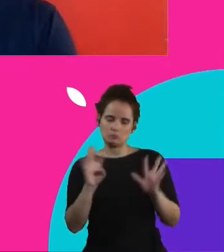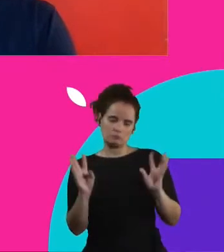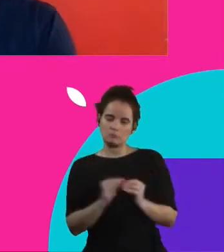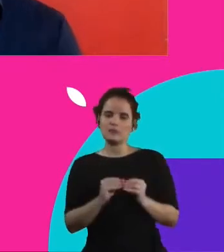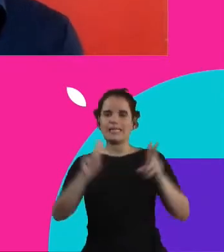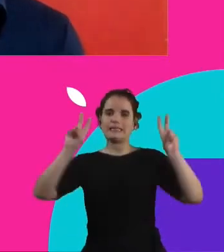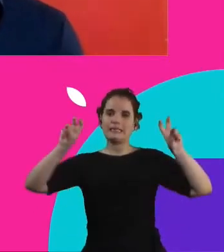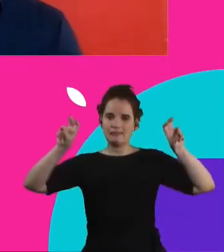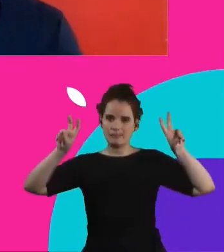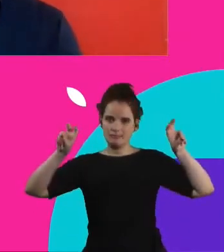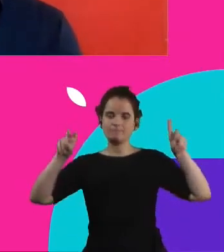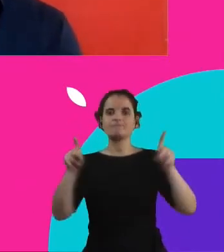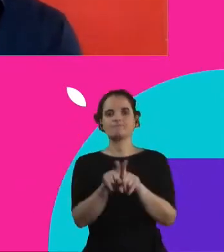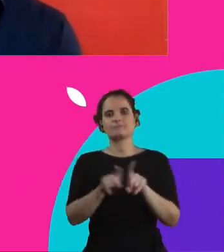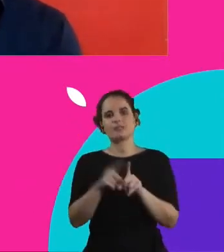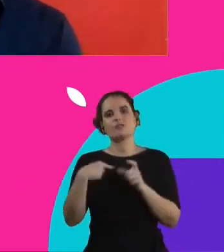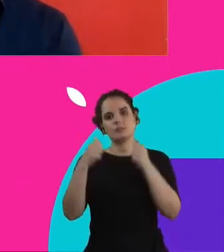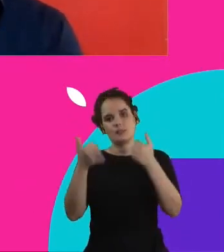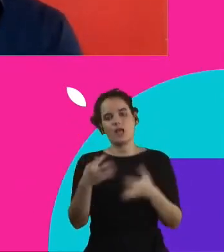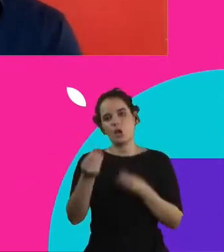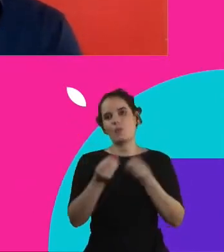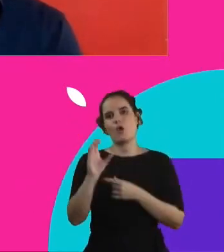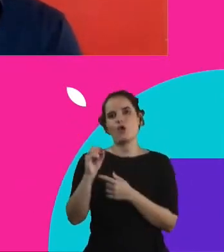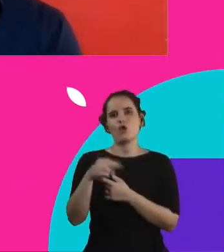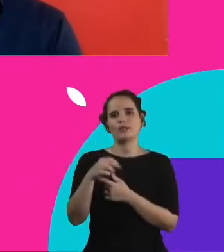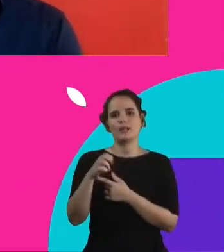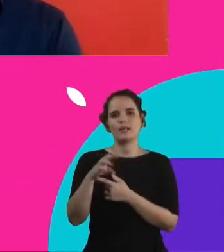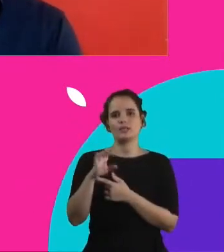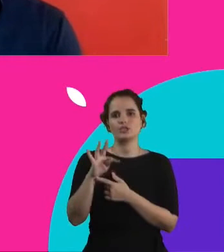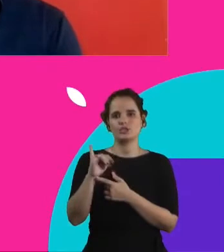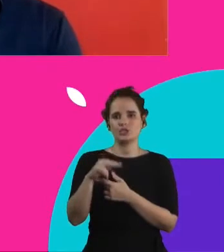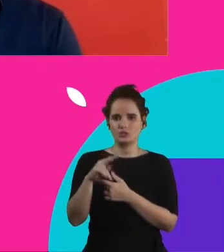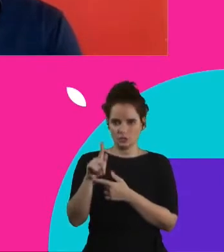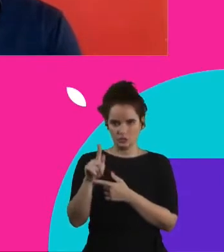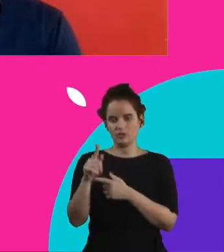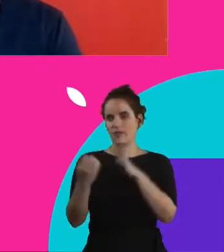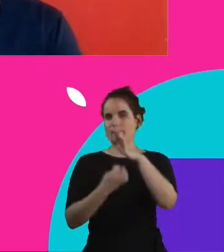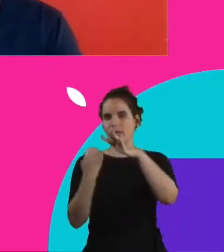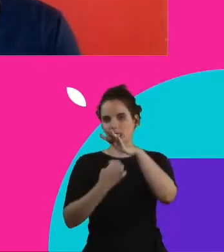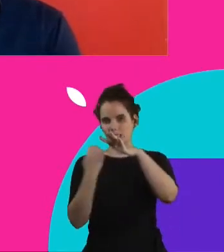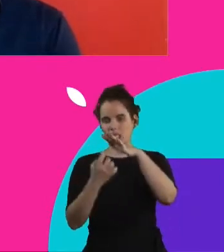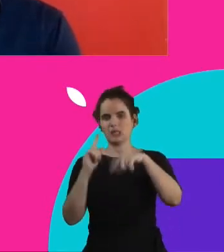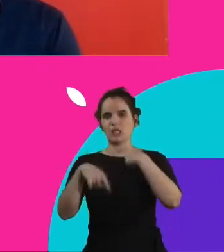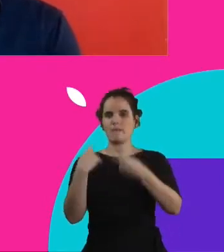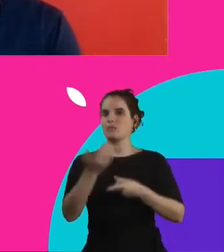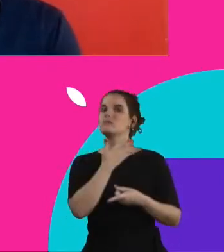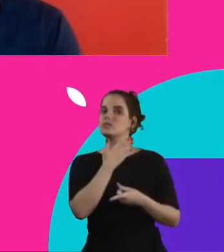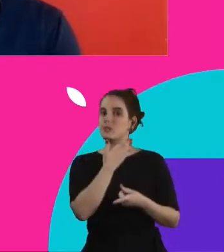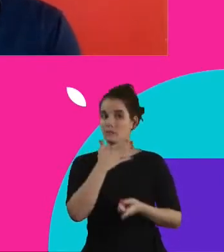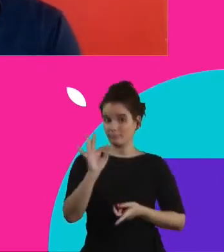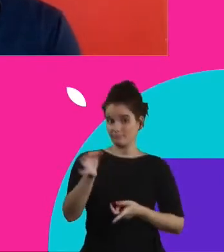temática, também contar um pouquinho aqui da Connecting, e a gente abre, né, esse debate, esse bate-papo aí nesse tema.